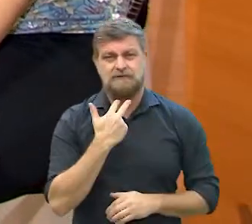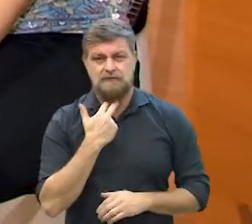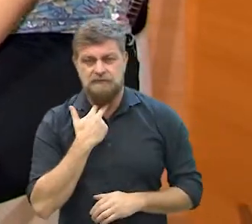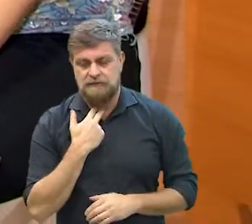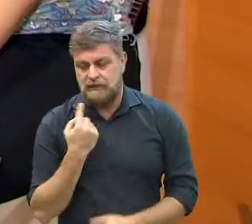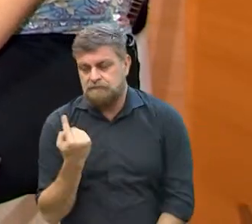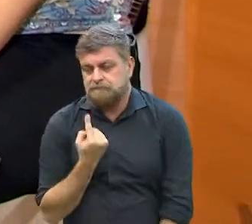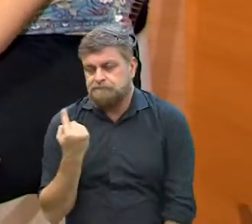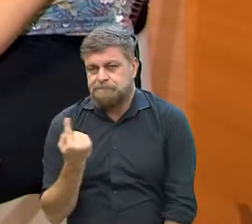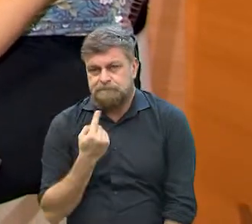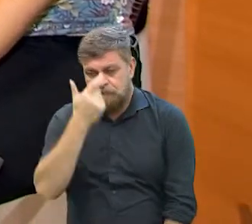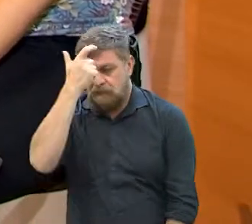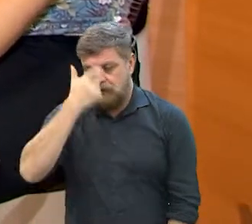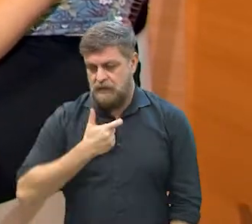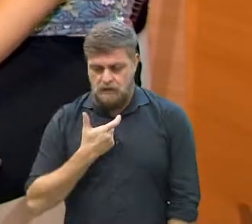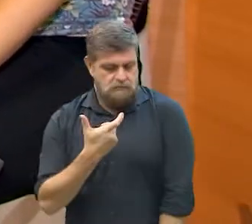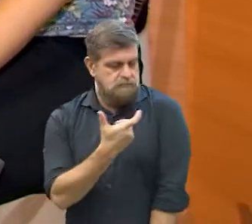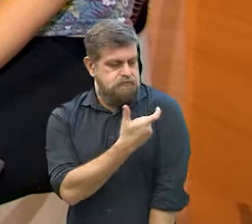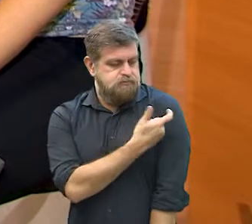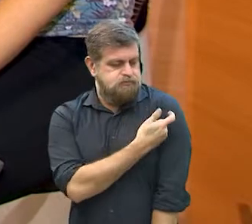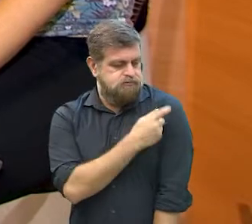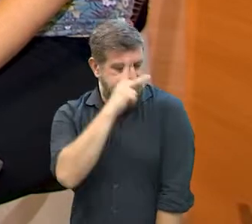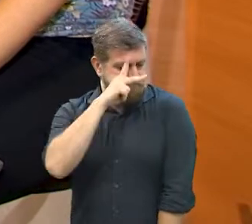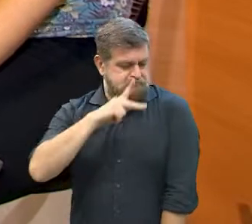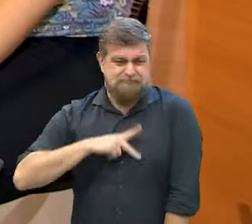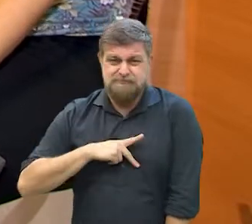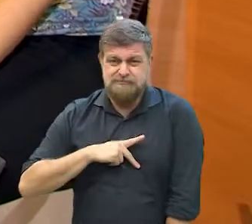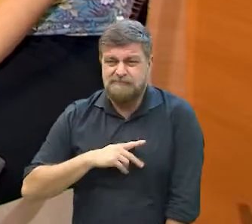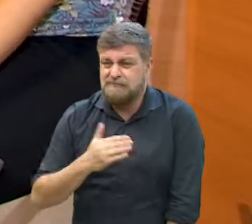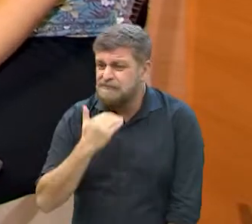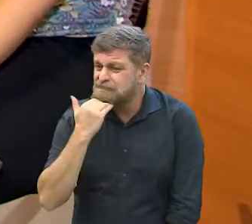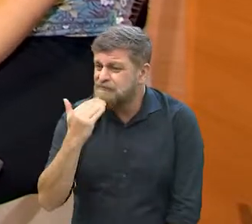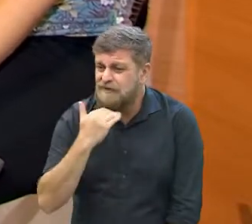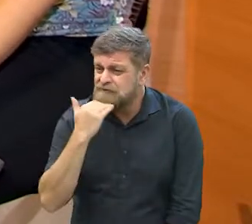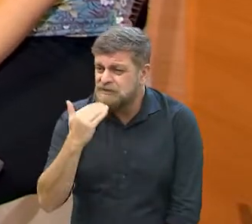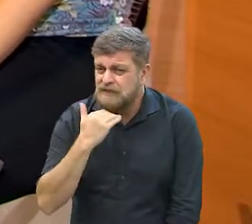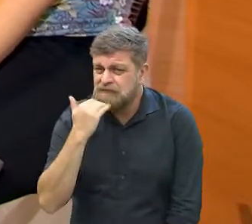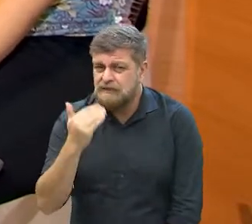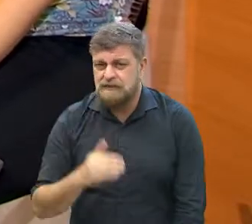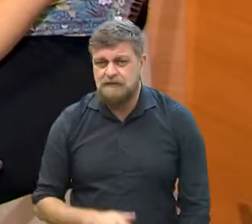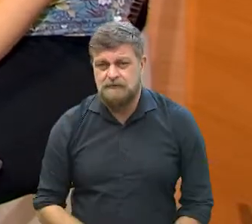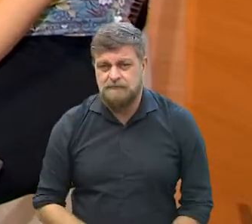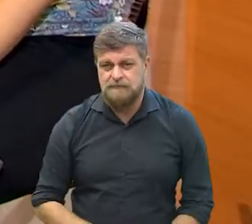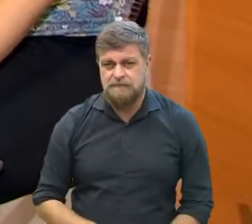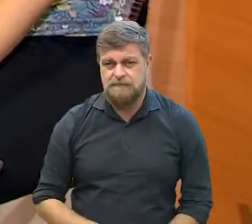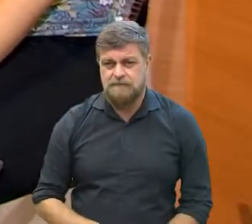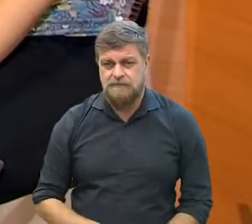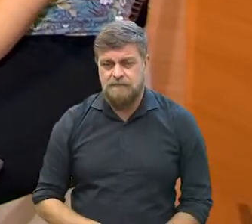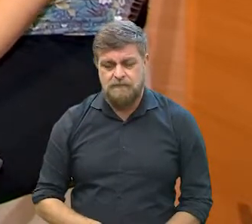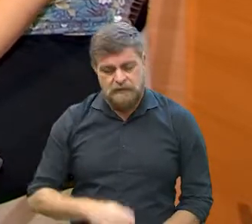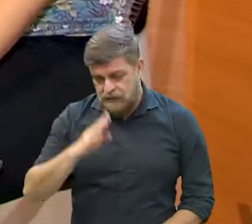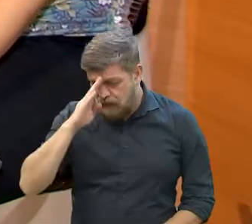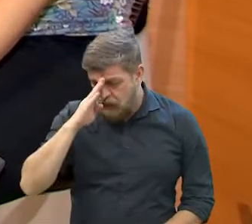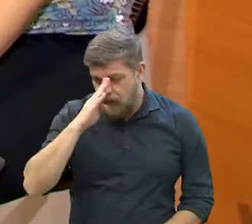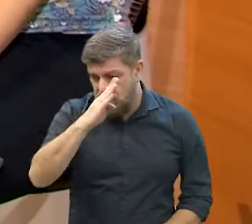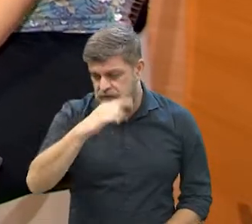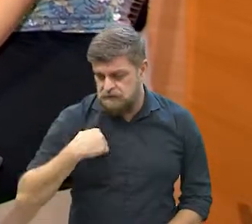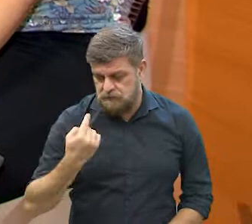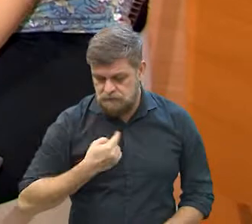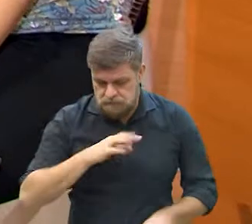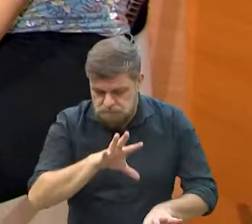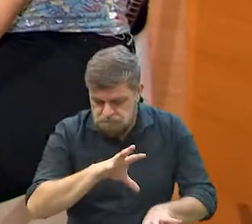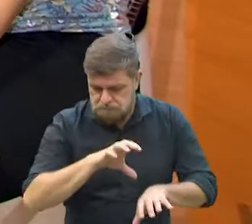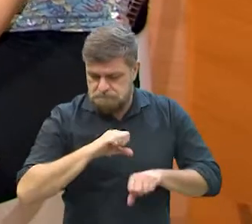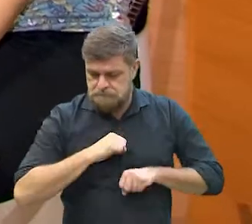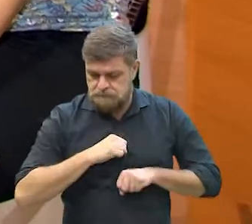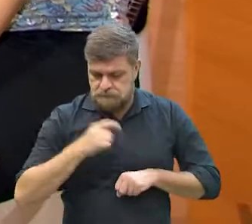adianta, ninguém sozinho, eu me beneficiar sozinha, não adianta nada. Na verdade, essa foi a